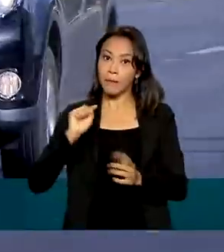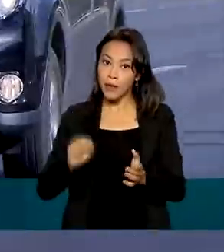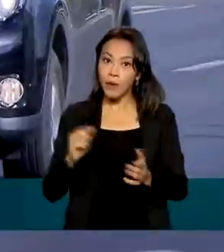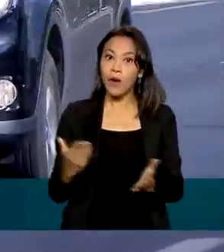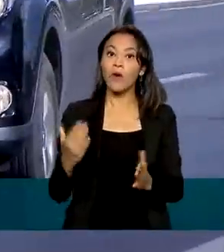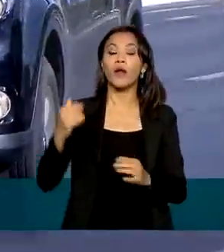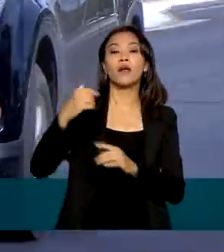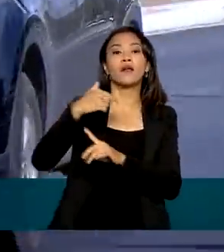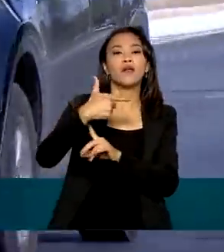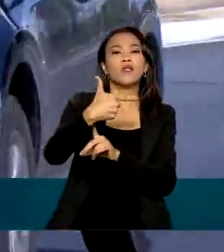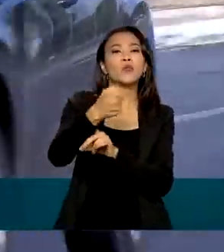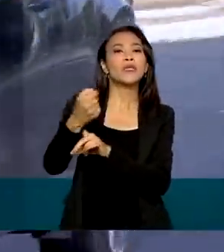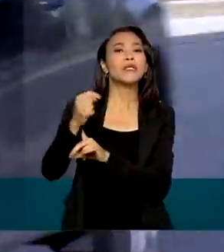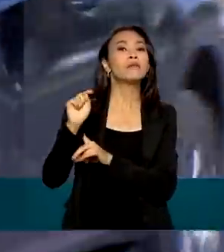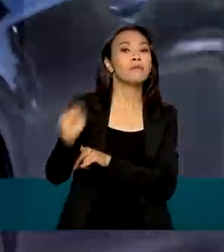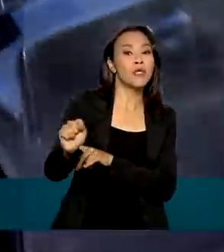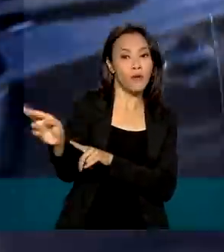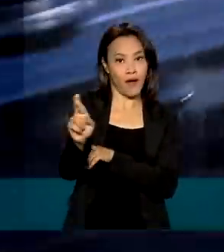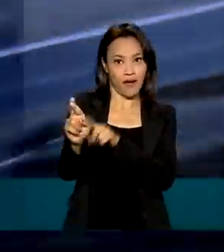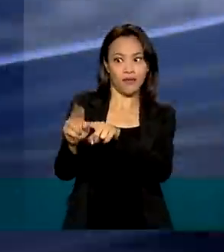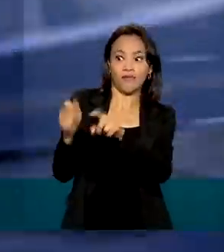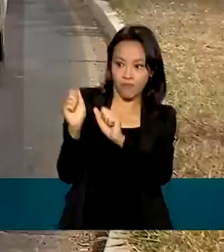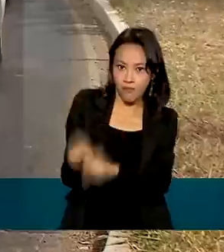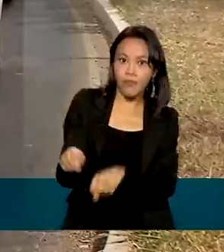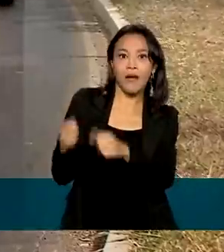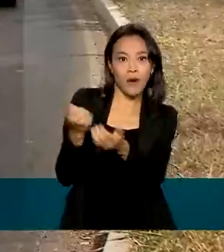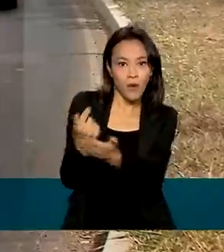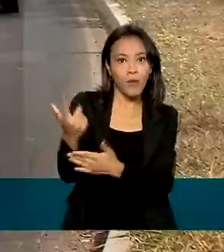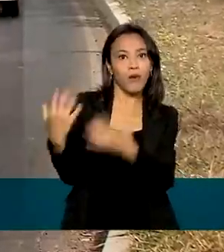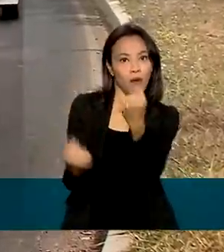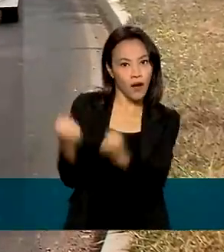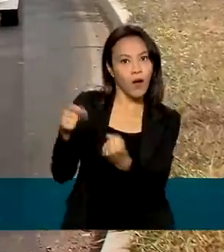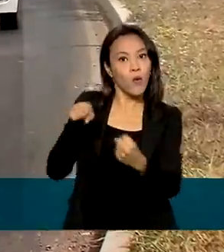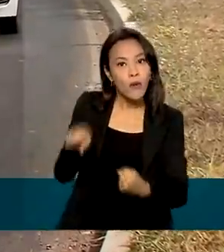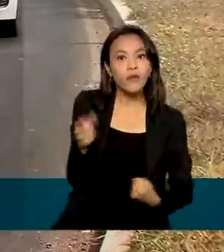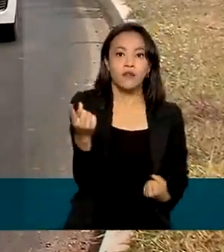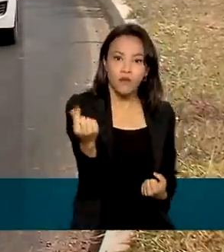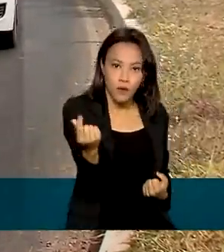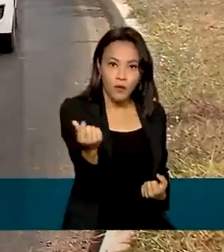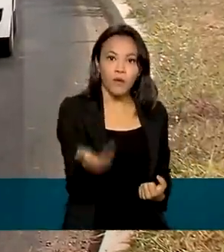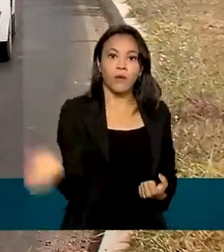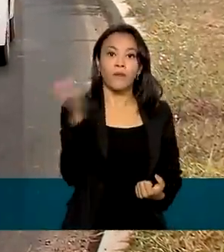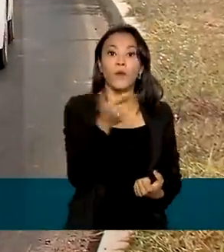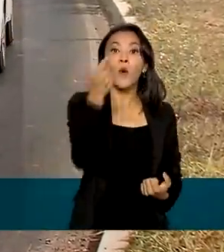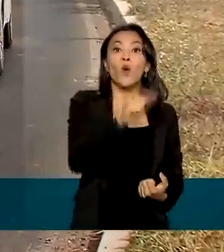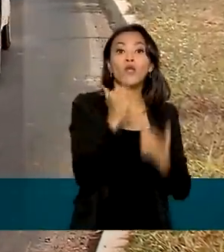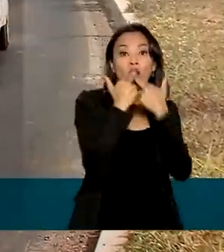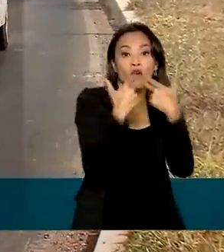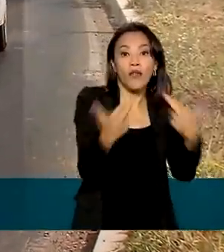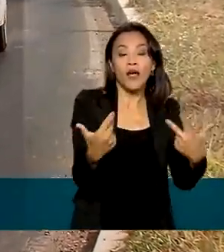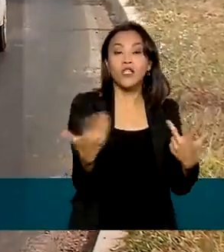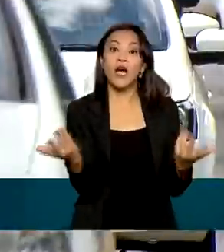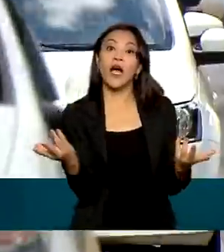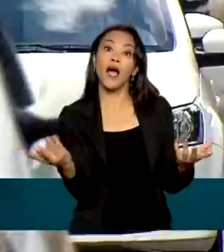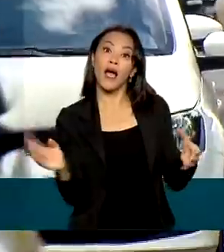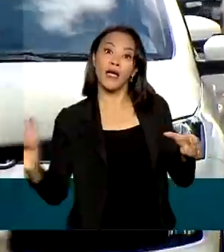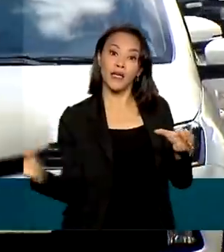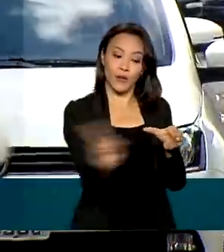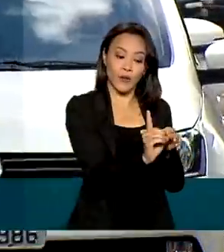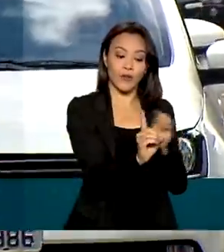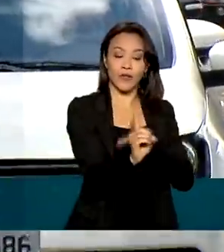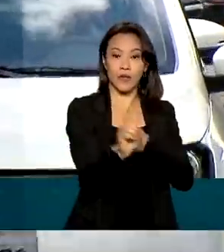o valor máximo do automóvel a ser adquirido. Outra novidade é a inclusão de pessoas com deficiência